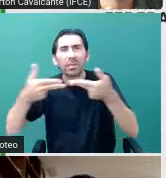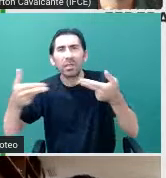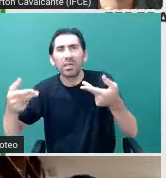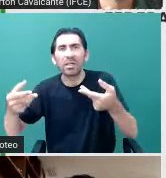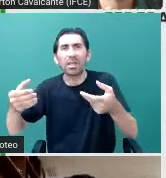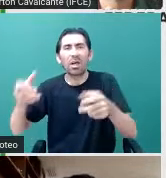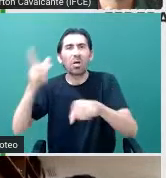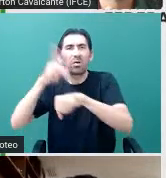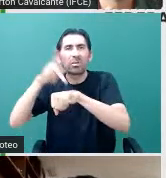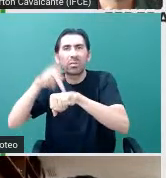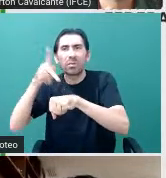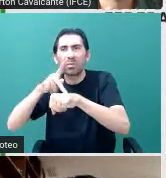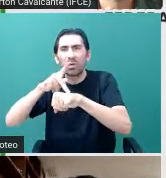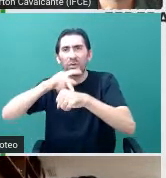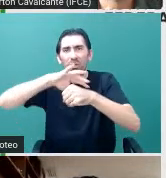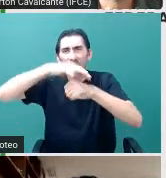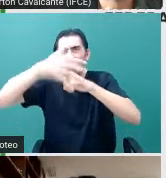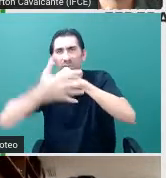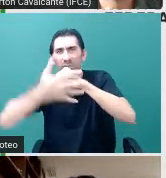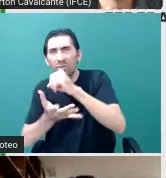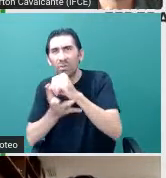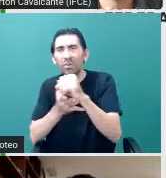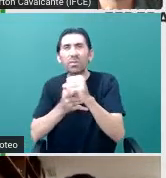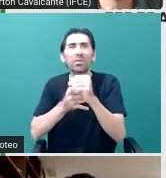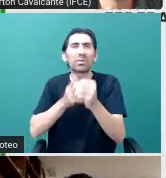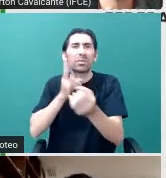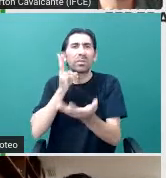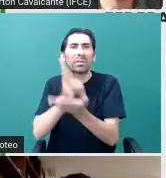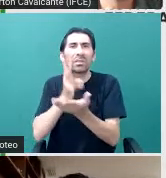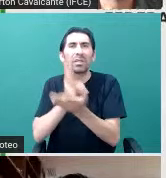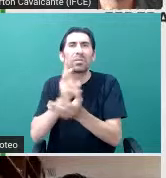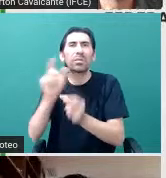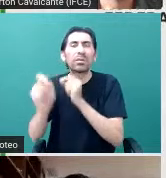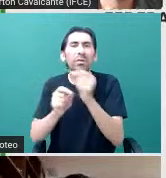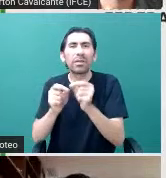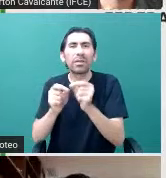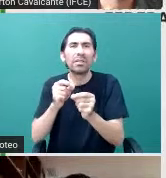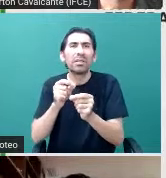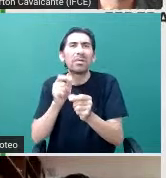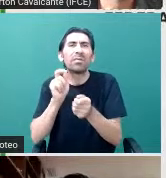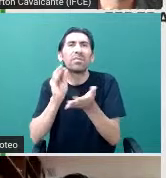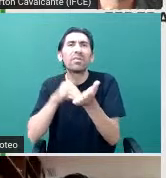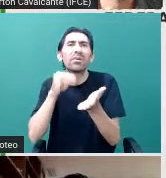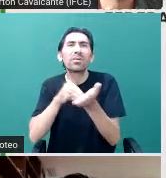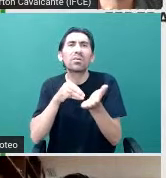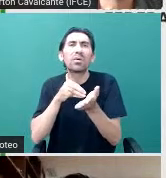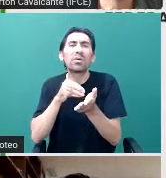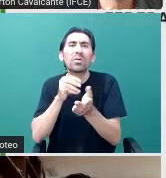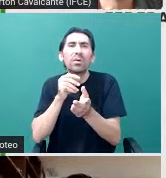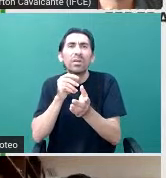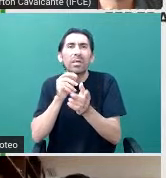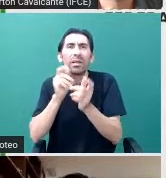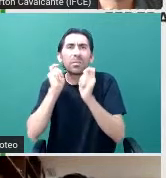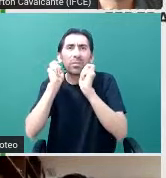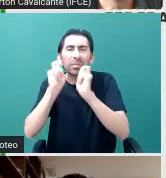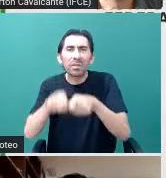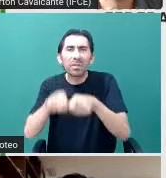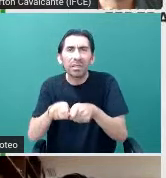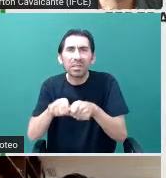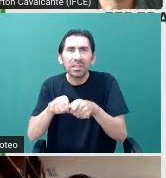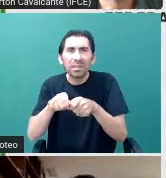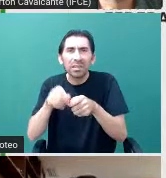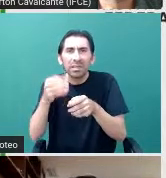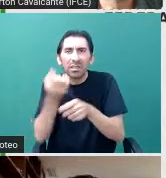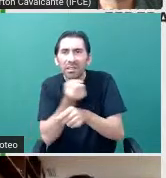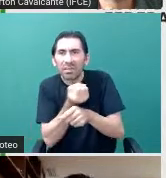volta de uma anã branca. Então a gente sempre, a gente ainda não conseguiu medir planetas rochosos fora do